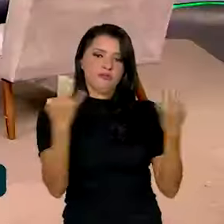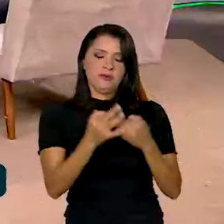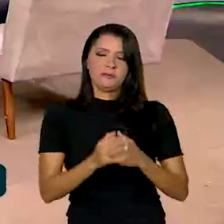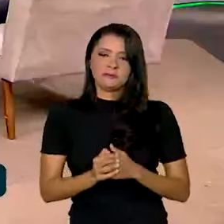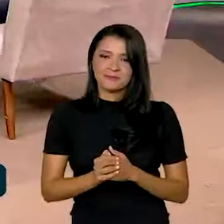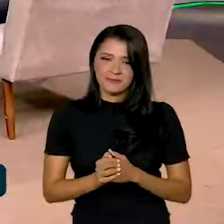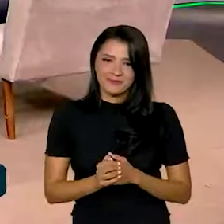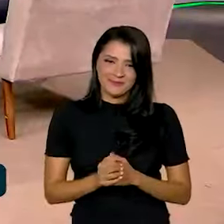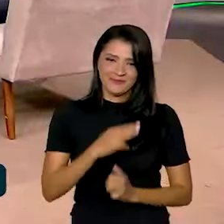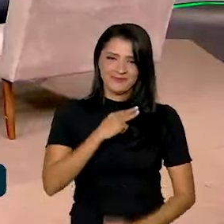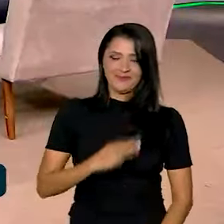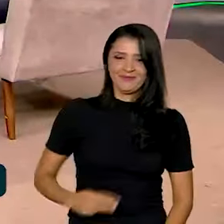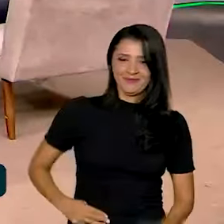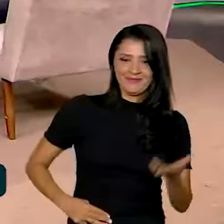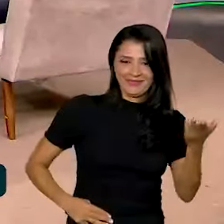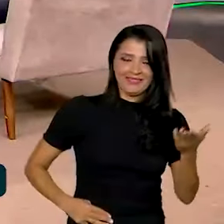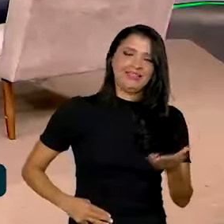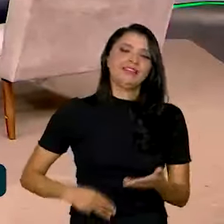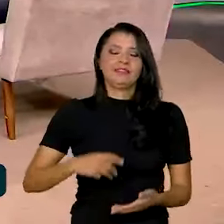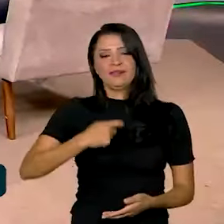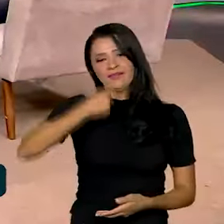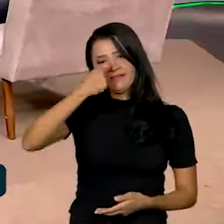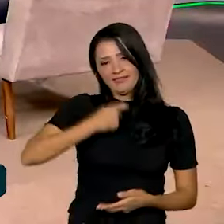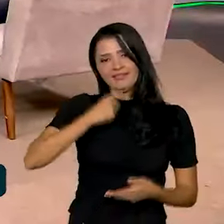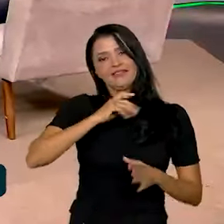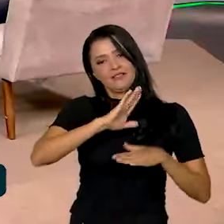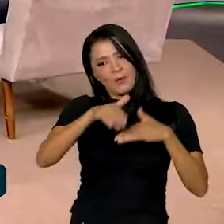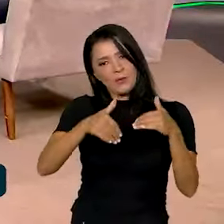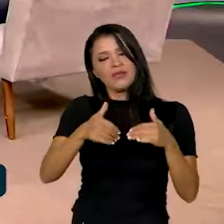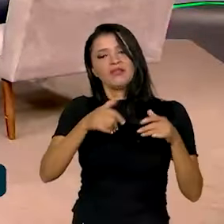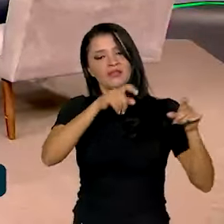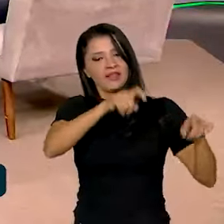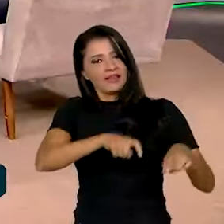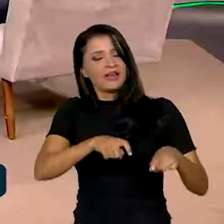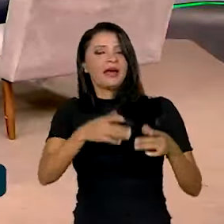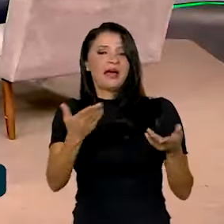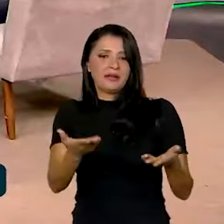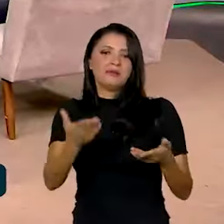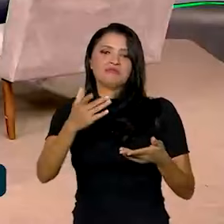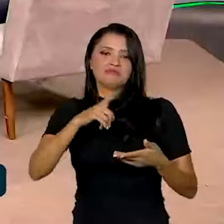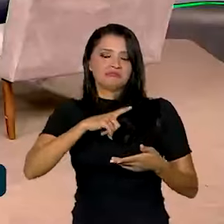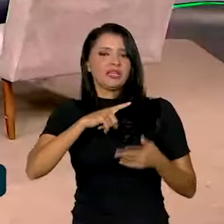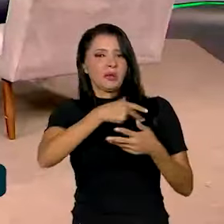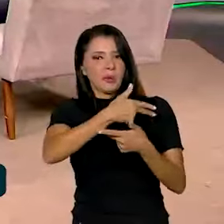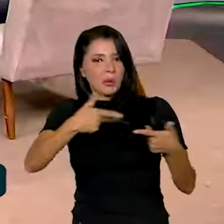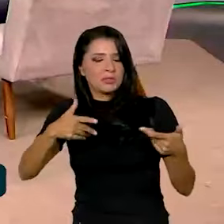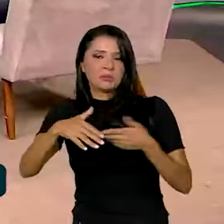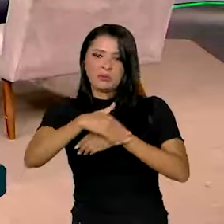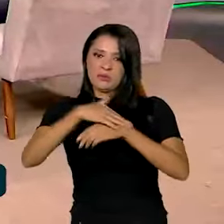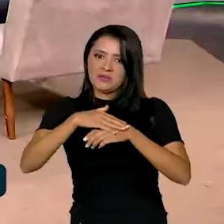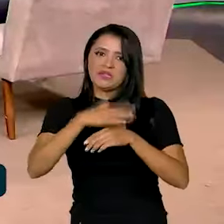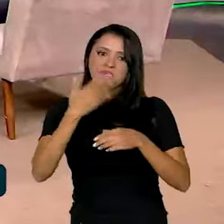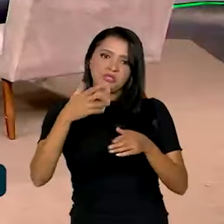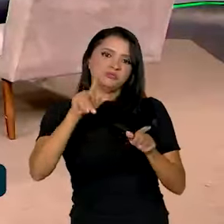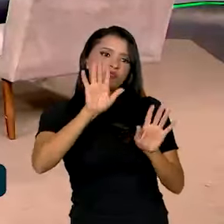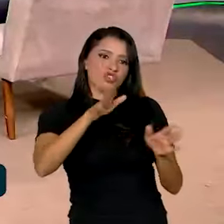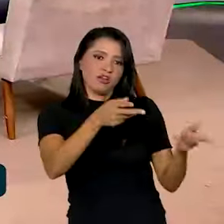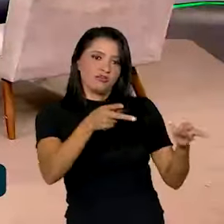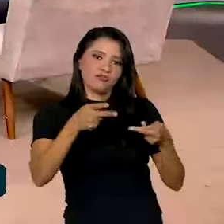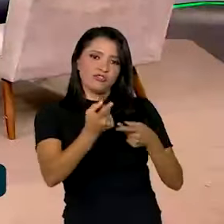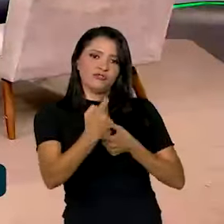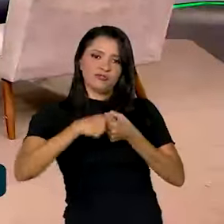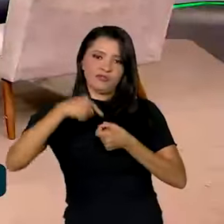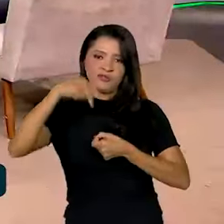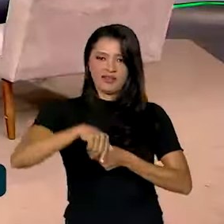Ministro Paulo Teixeira, ministro do Desenvolvimento Agrário e Agricultura Familiar, temos muita coisa ainda para conversar, então já fica o convite para o senhor